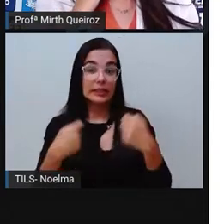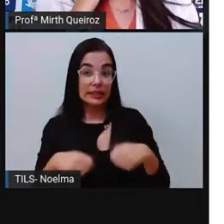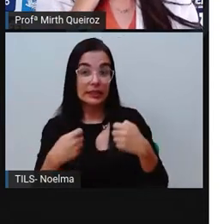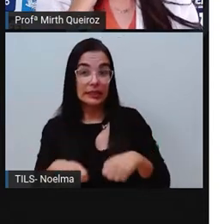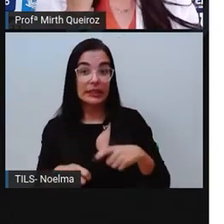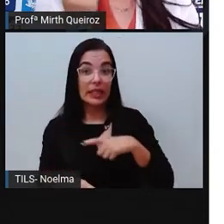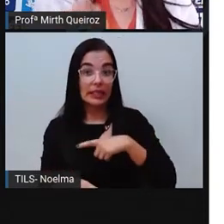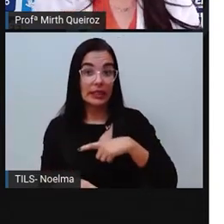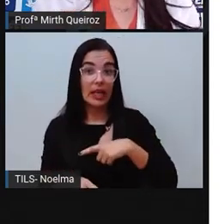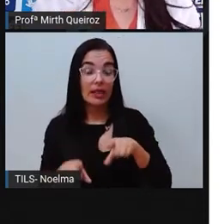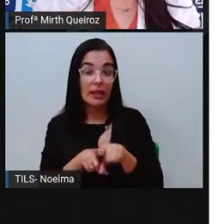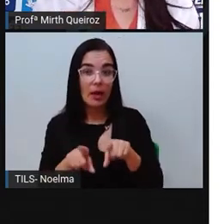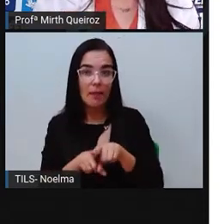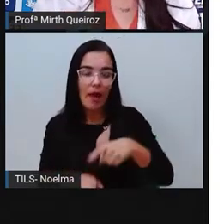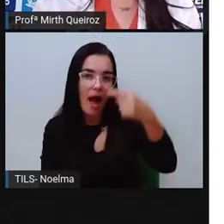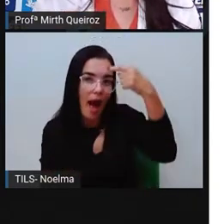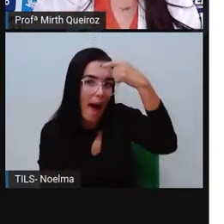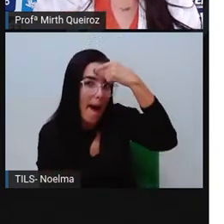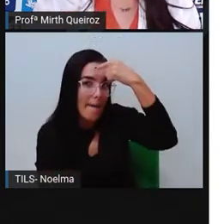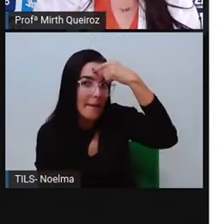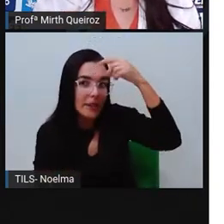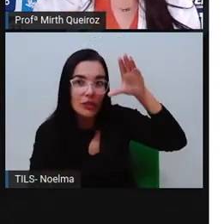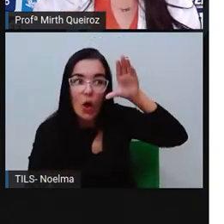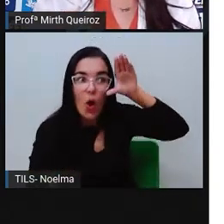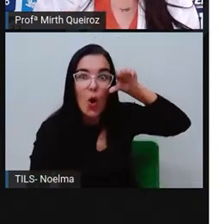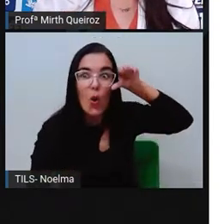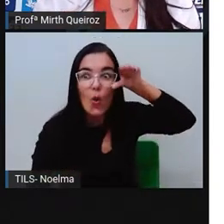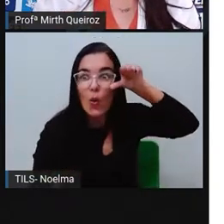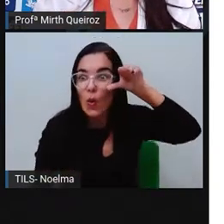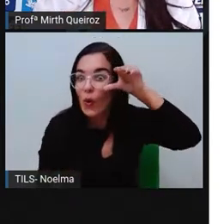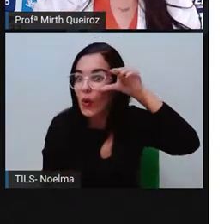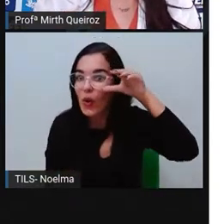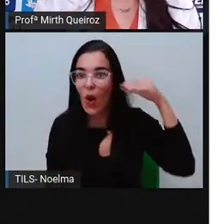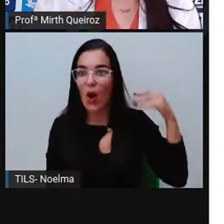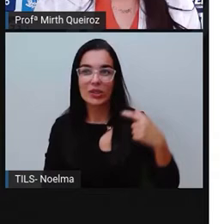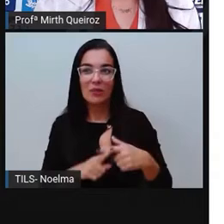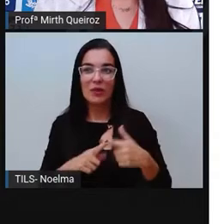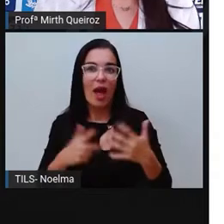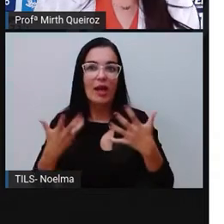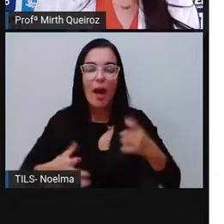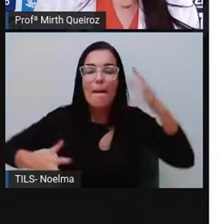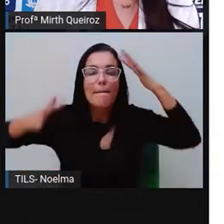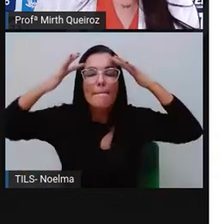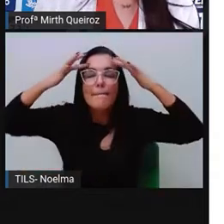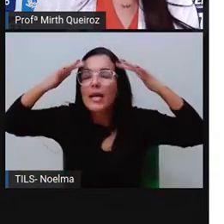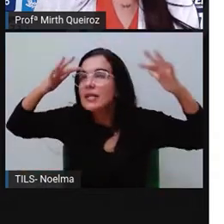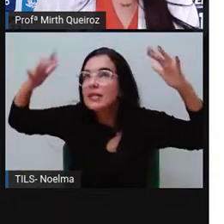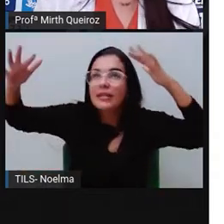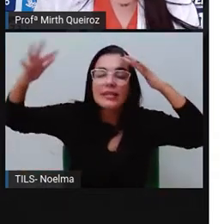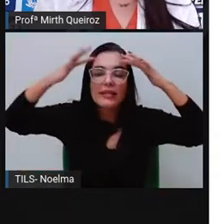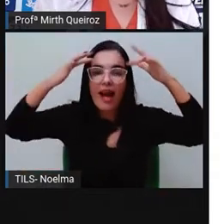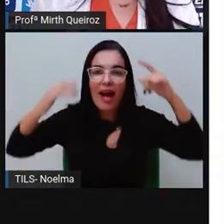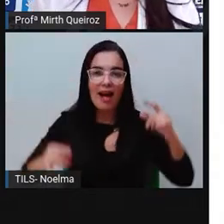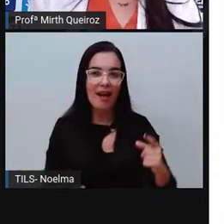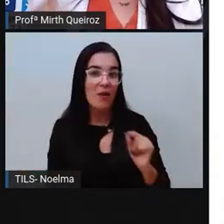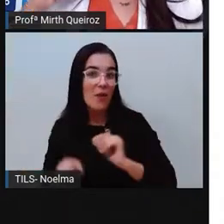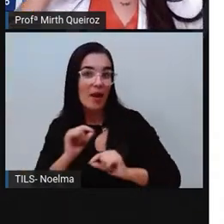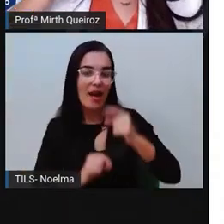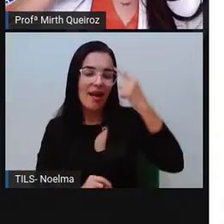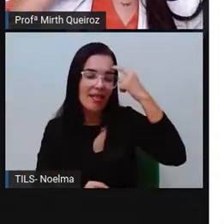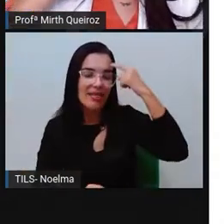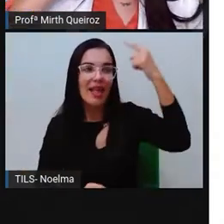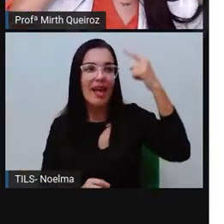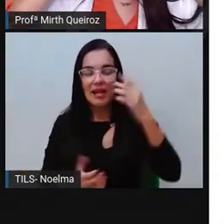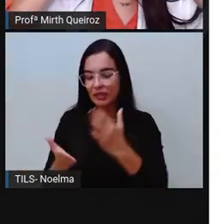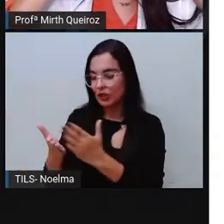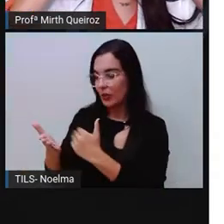de uma mente curiosa, essa mente que vai servir pra pensar nas ideias do livro. Nós vamos precisar